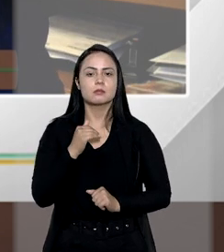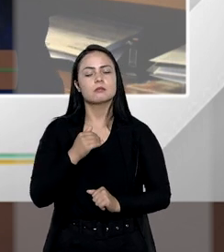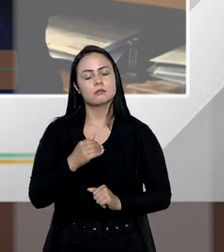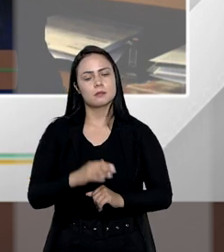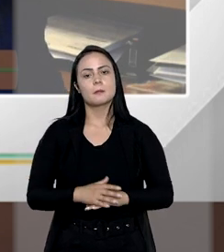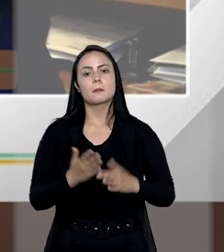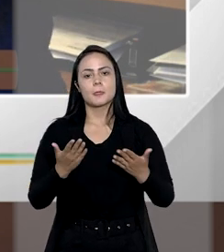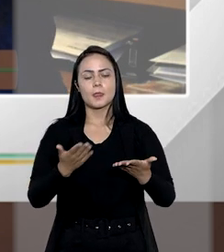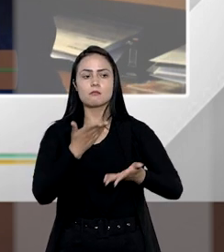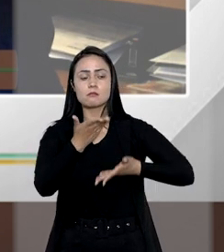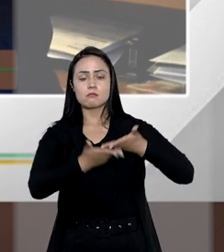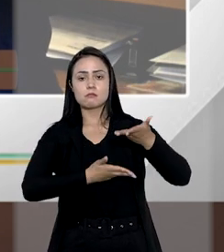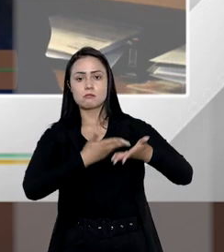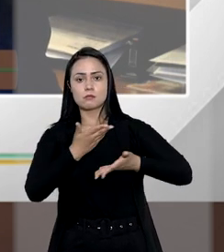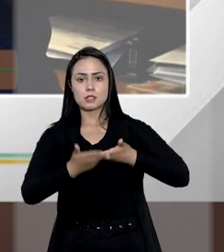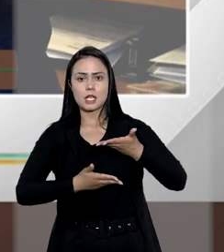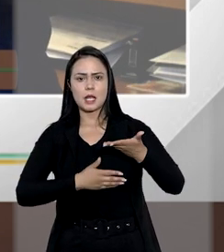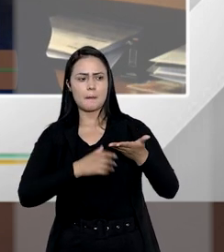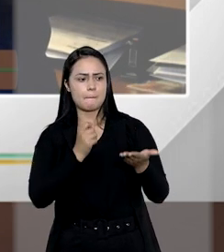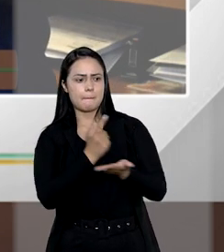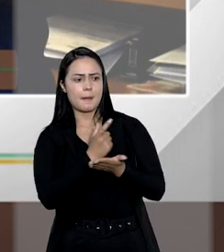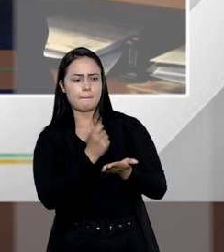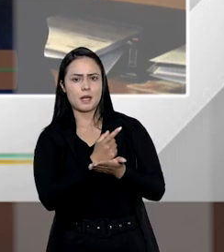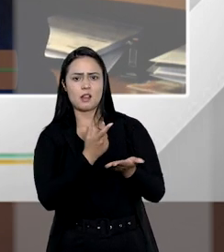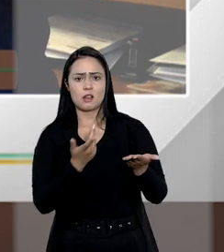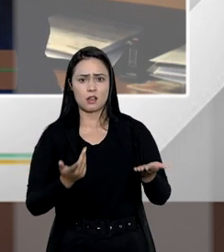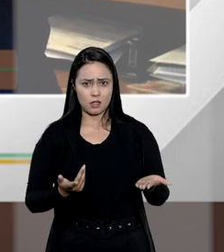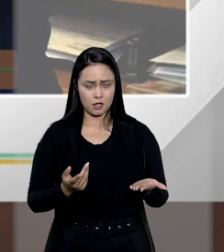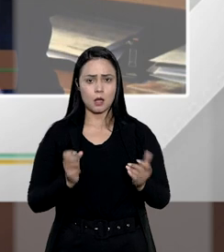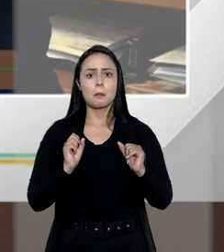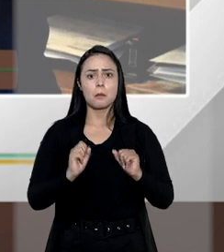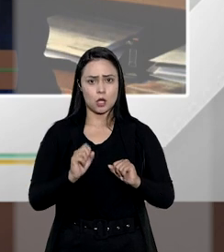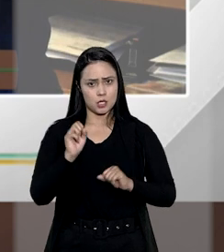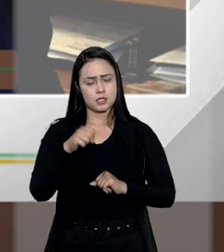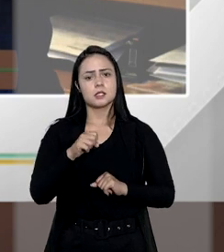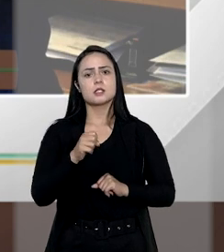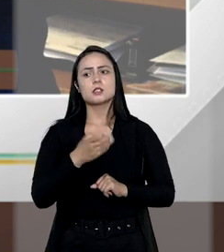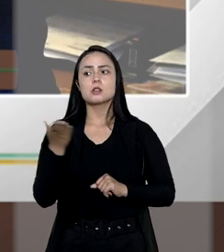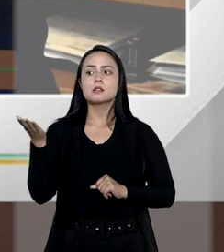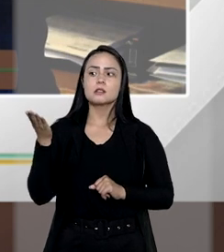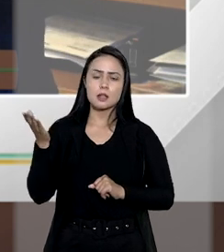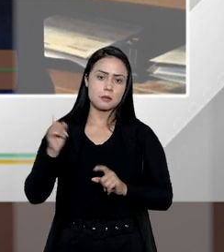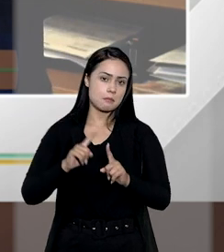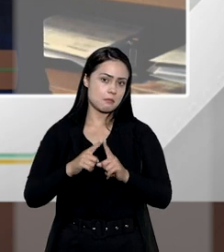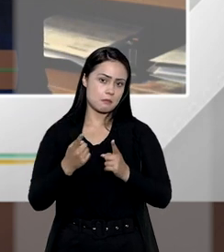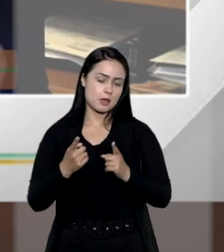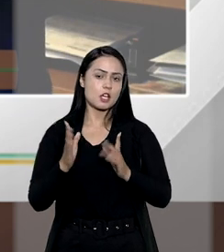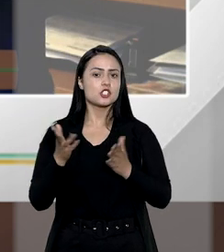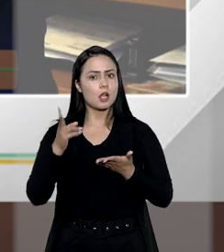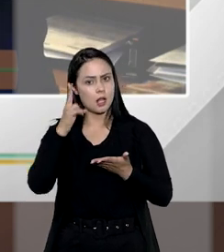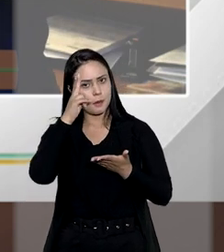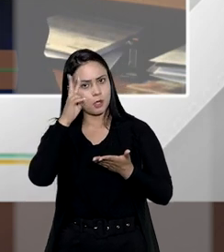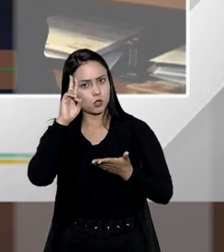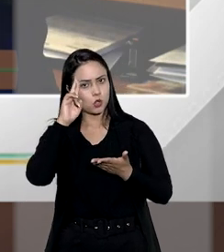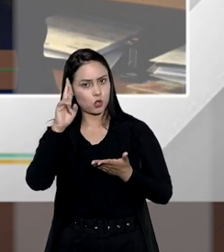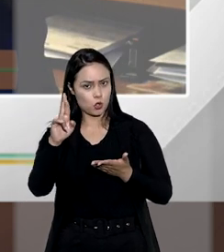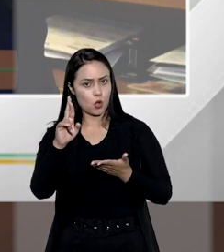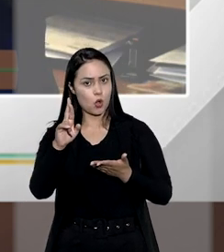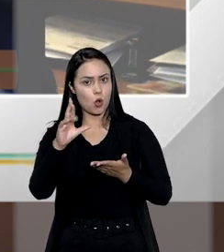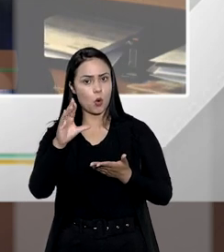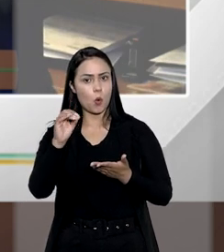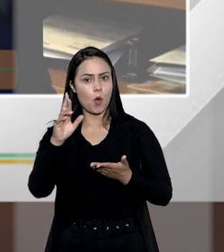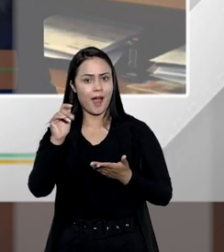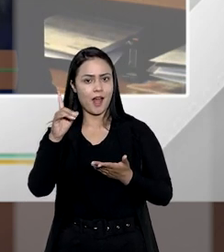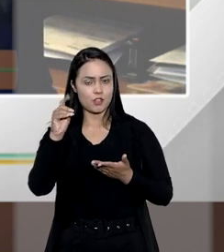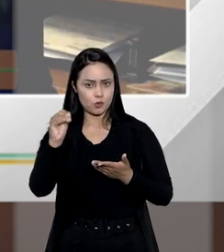grande. Se se trata de um débito, de uma dívida, eles podem sim ser convocados, mas, como bem lembrou o doutor Conrado,